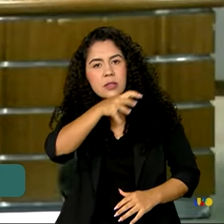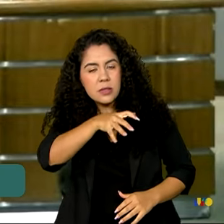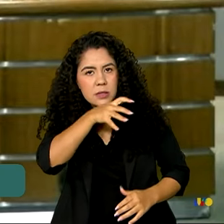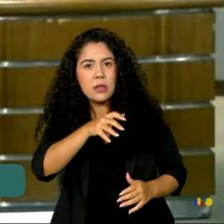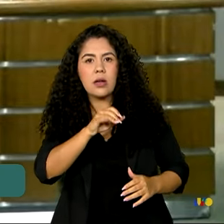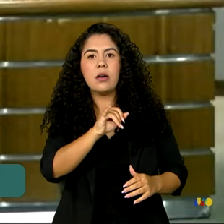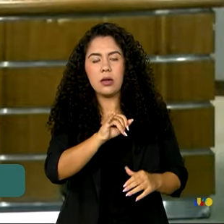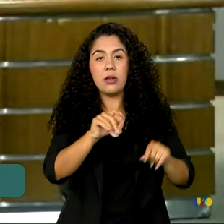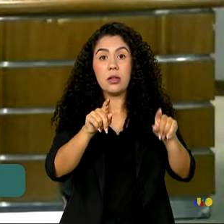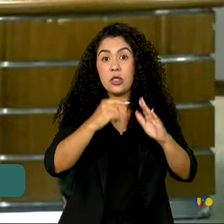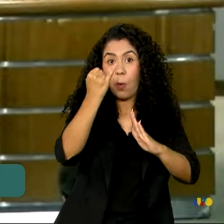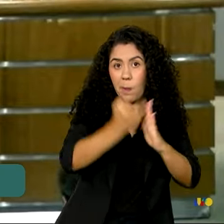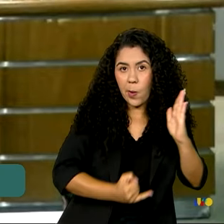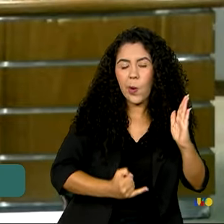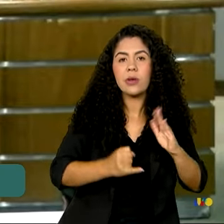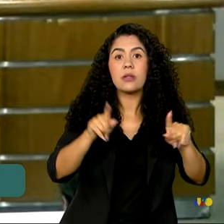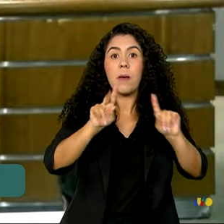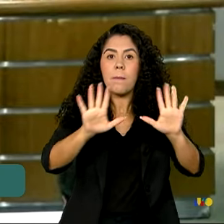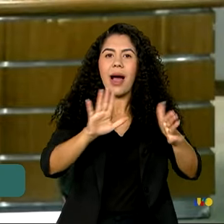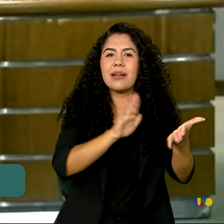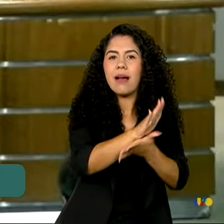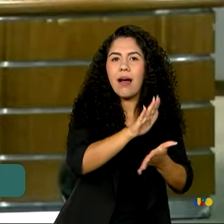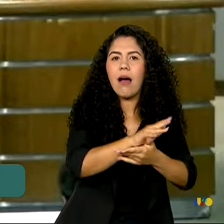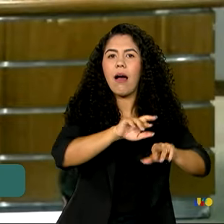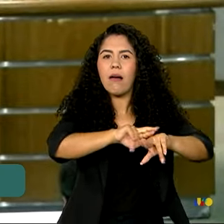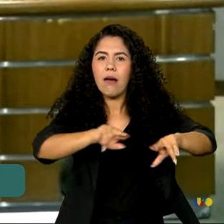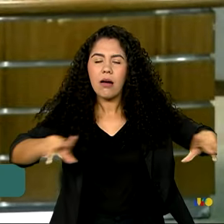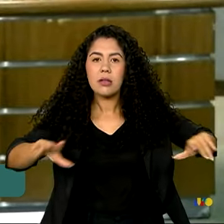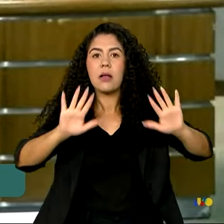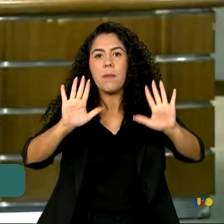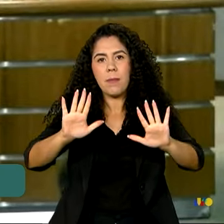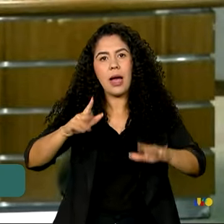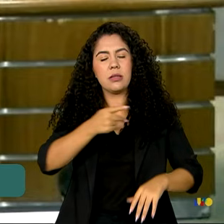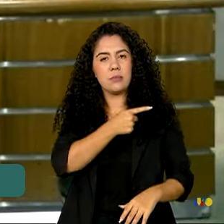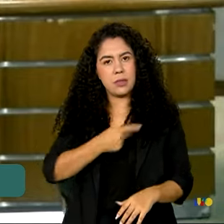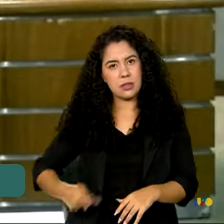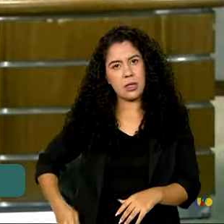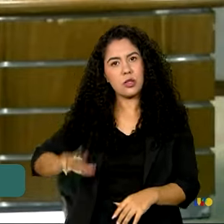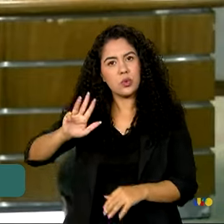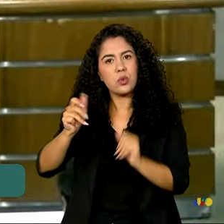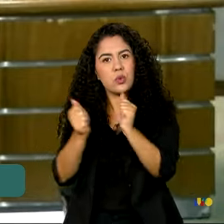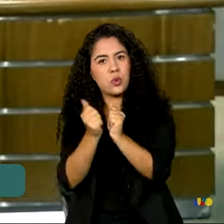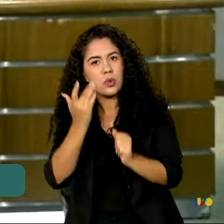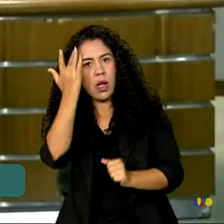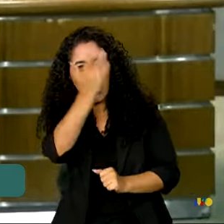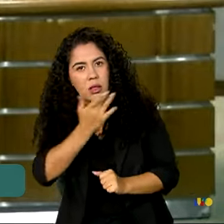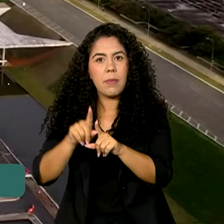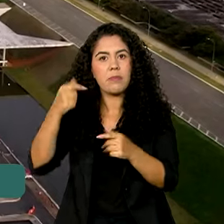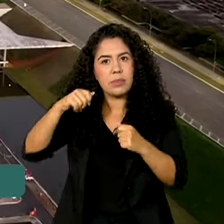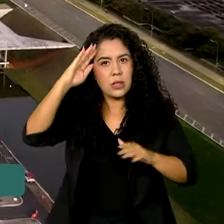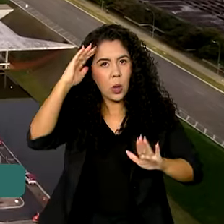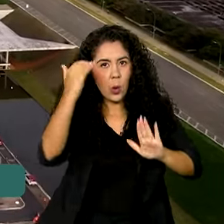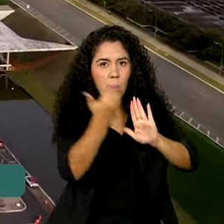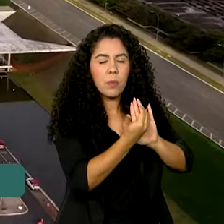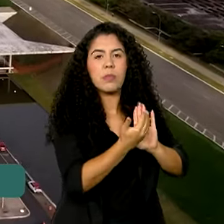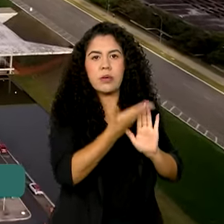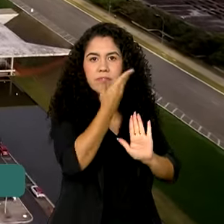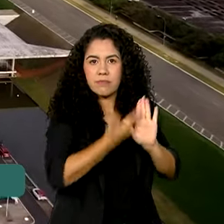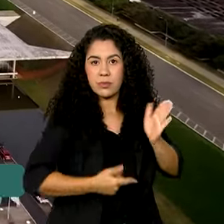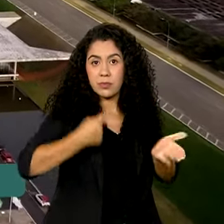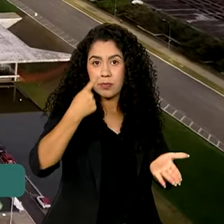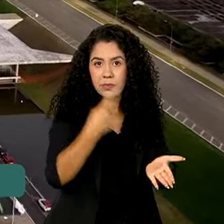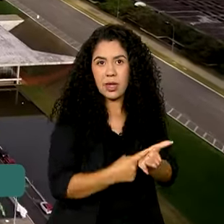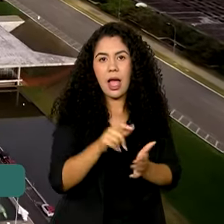elas precisam ser feitas à luz do compromisso do presidente, do ministro Haddad, da ministra Simone, de cumprimento do arcabouço. O projeto